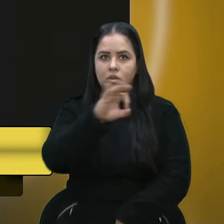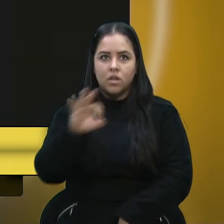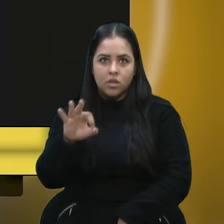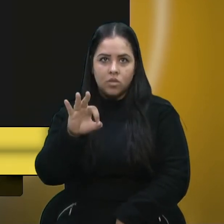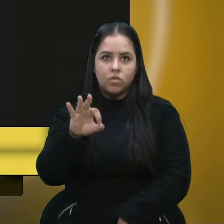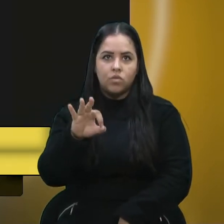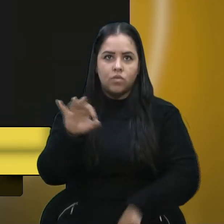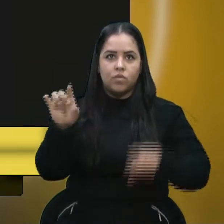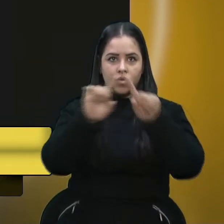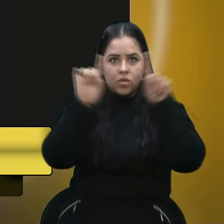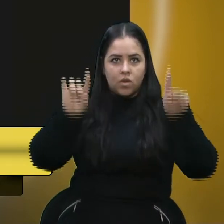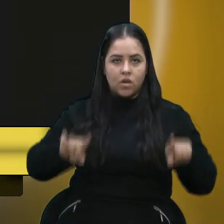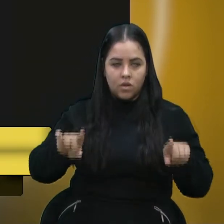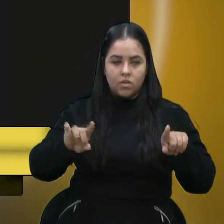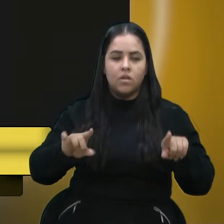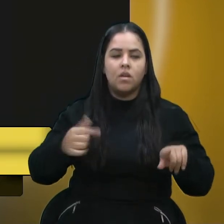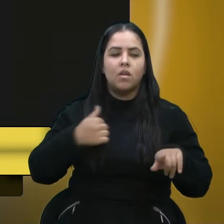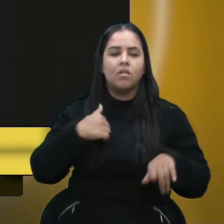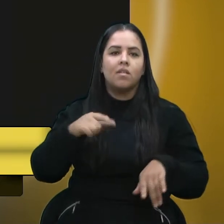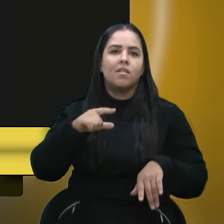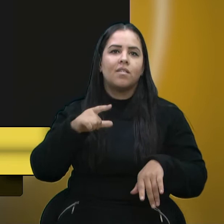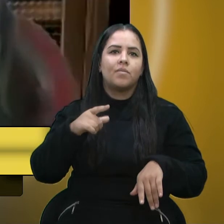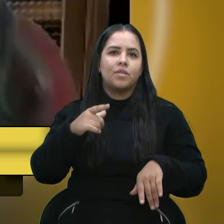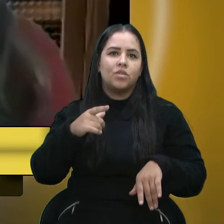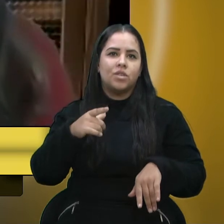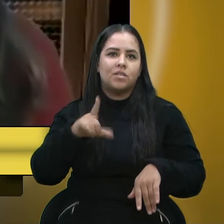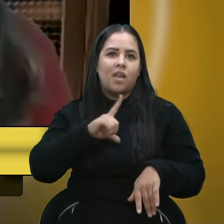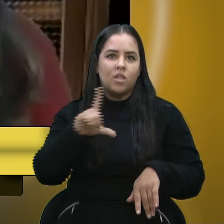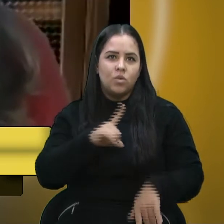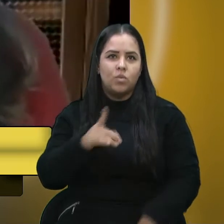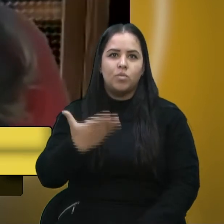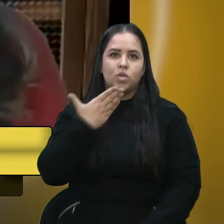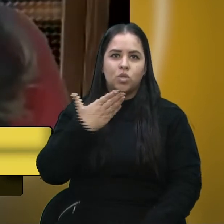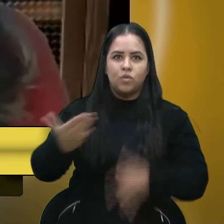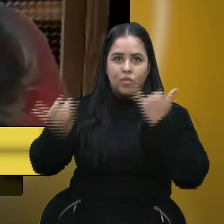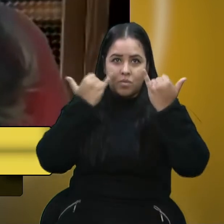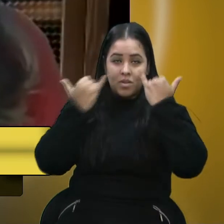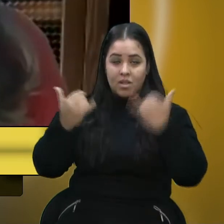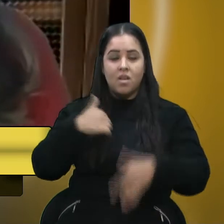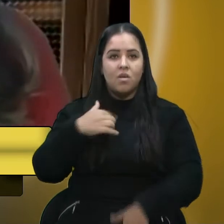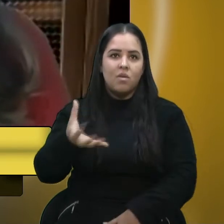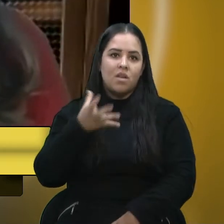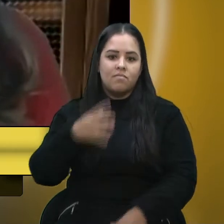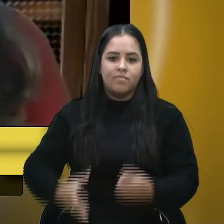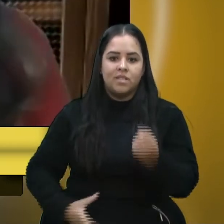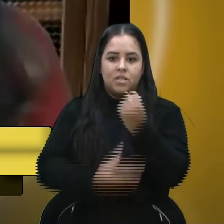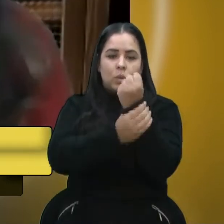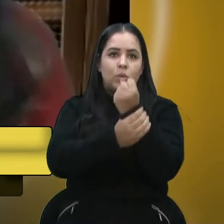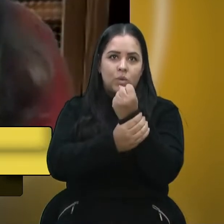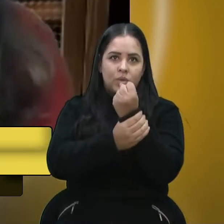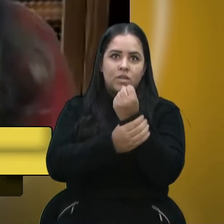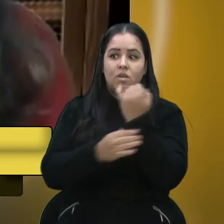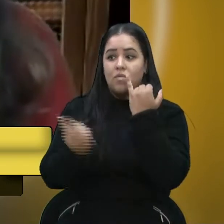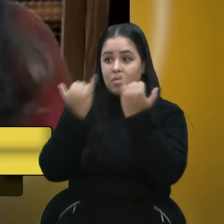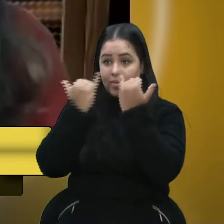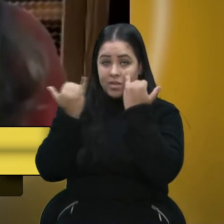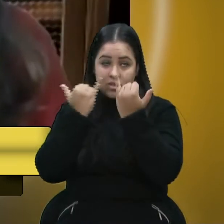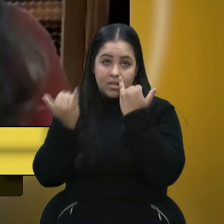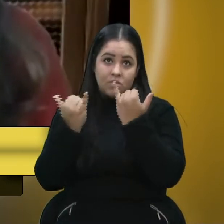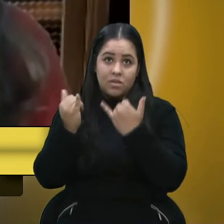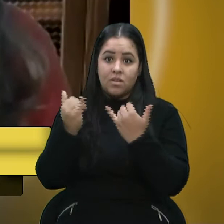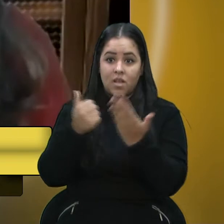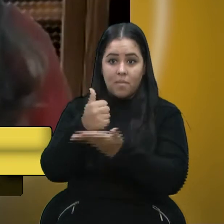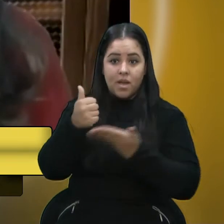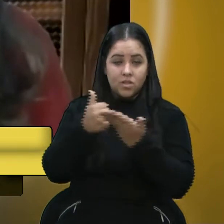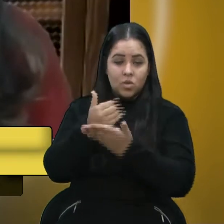Bom, sobre a questão do pedido de informações aqui, eu queria ter a segurança, e as informações, inclusive, que a base do governo